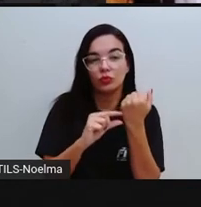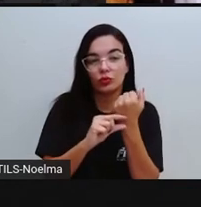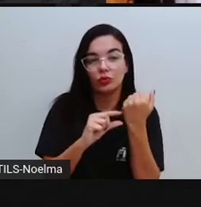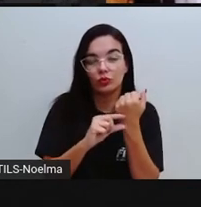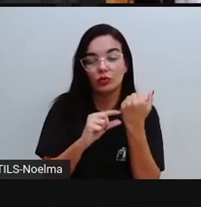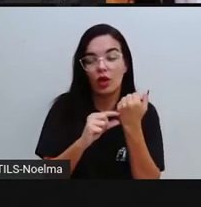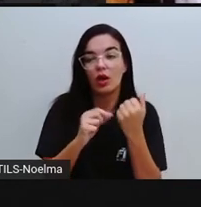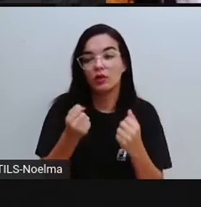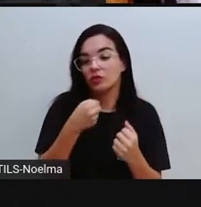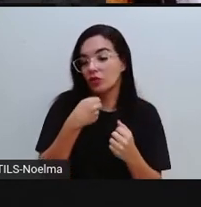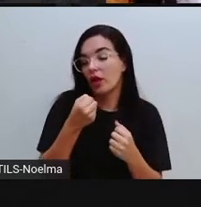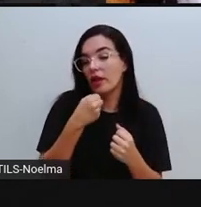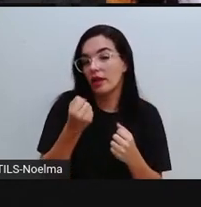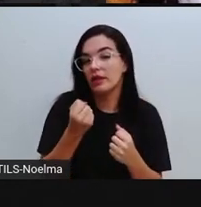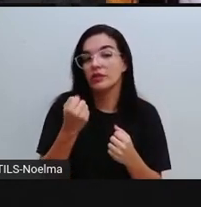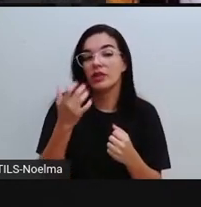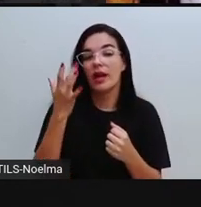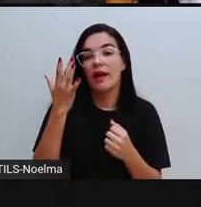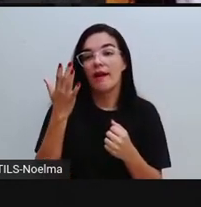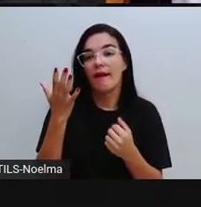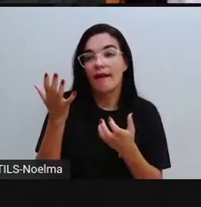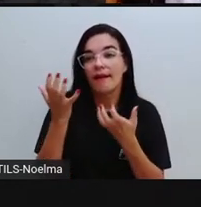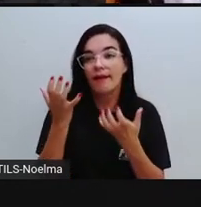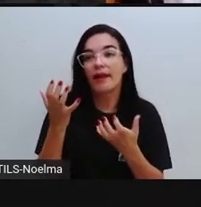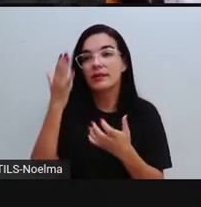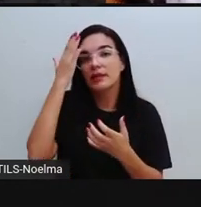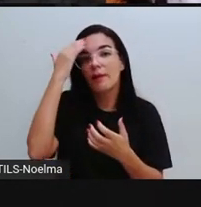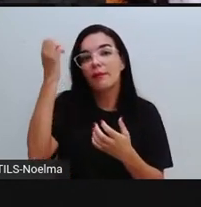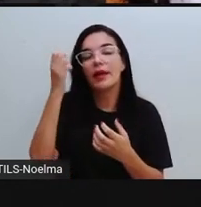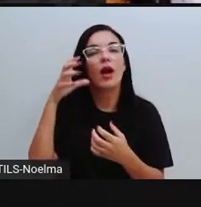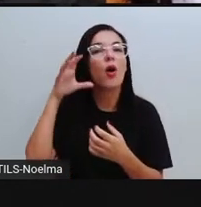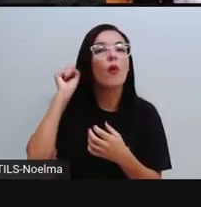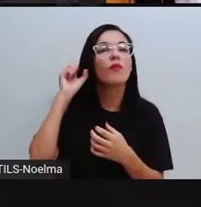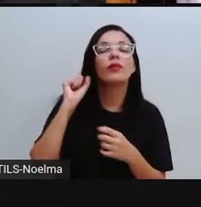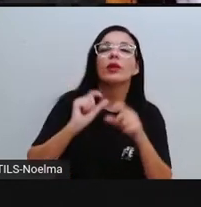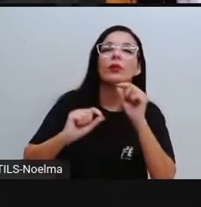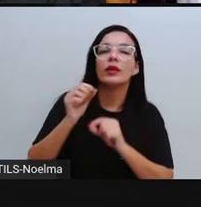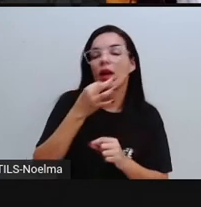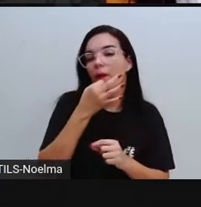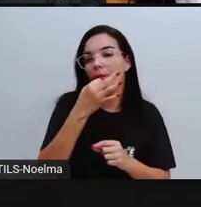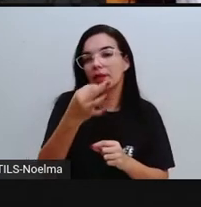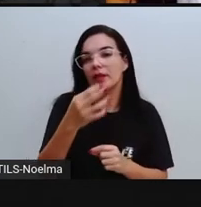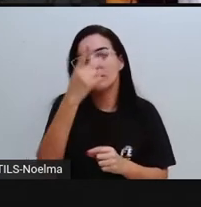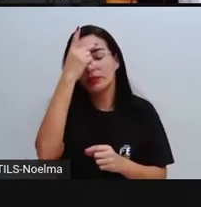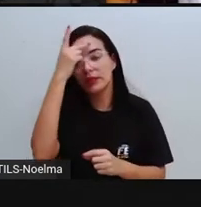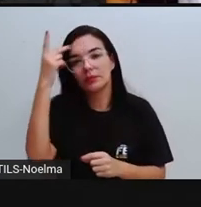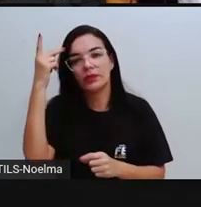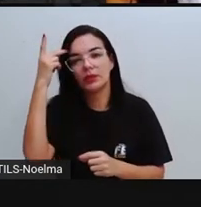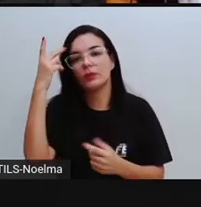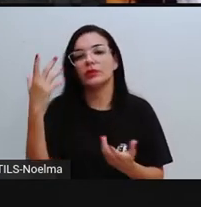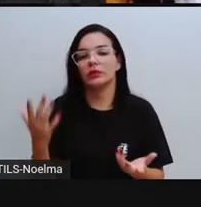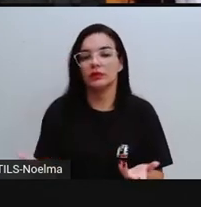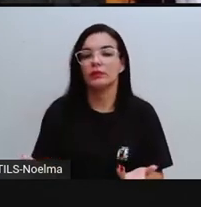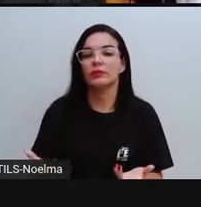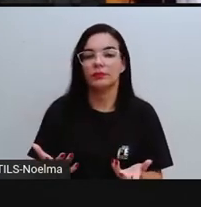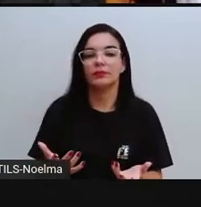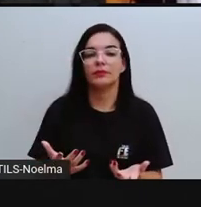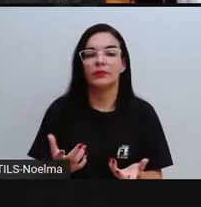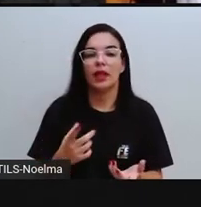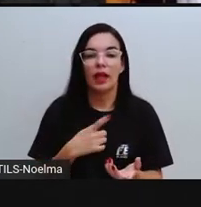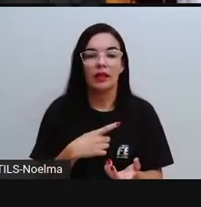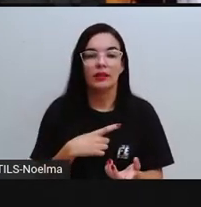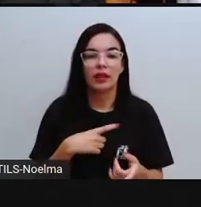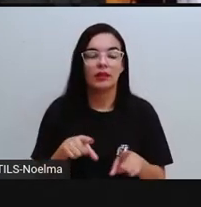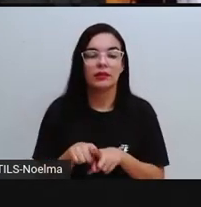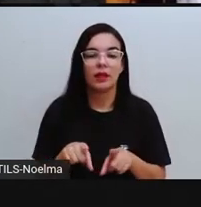interessante, é importante, né? Que ele ouça a opinião dessas pessoas, ele, através